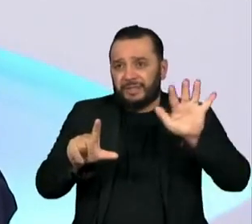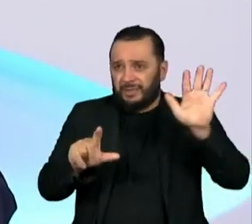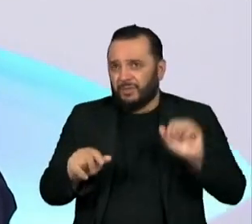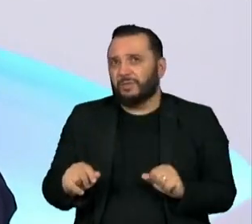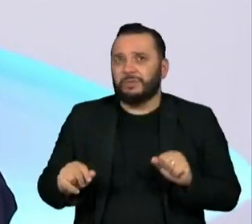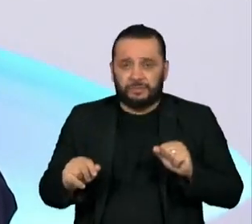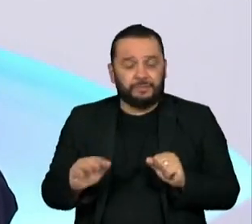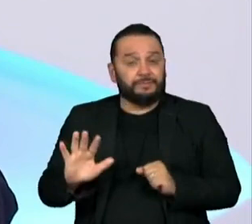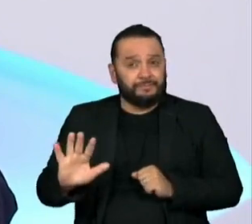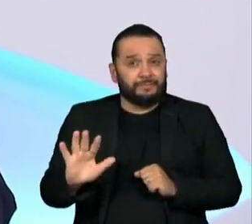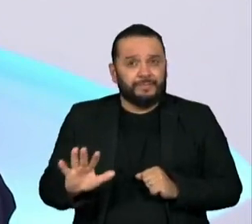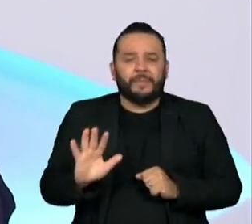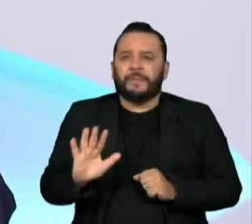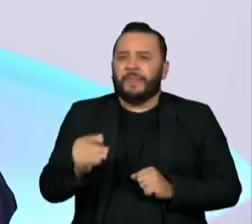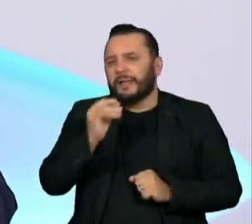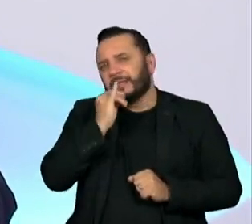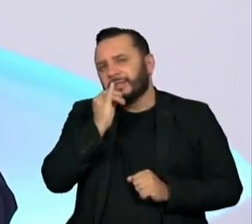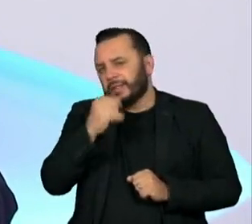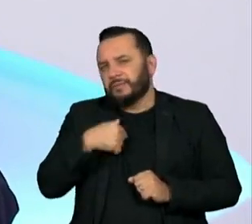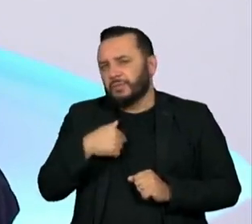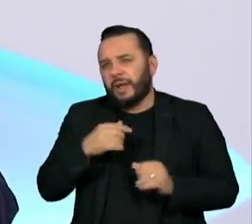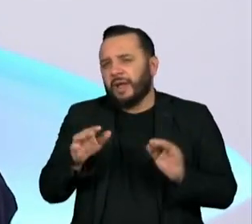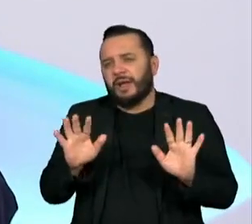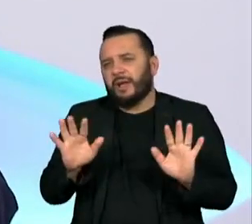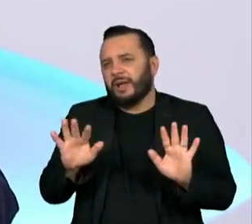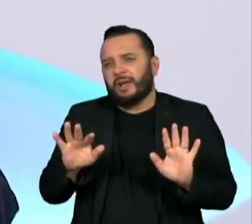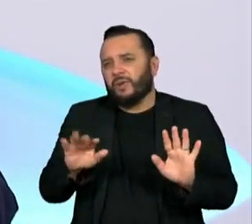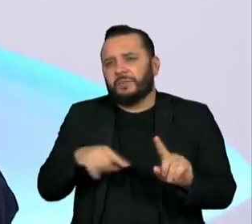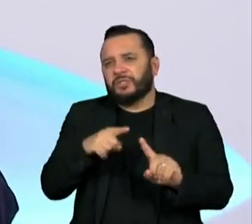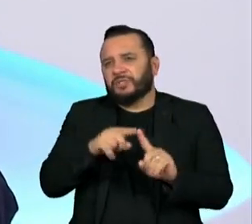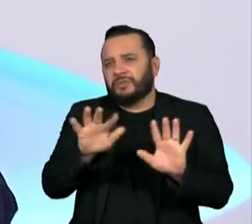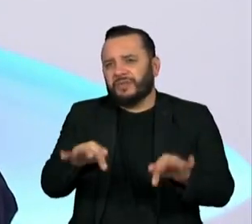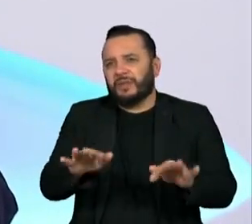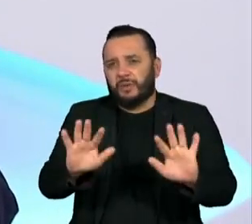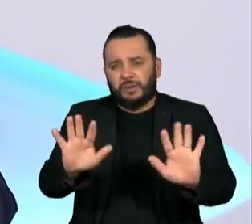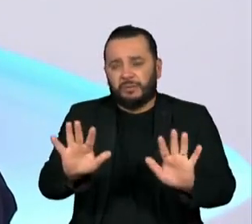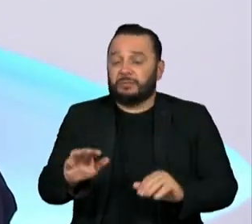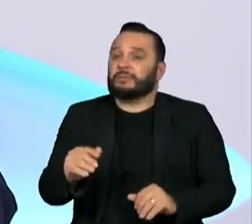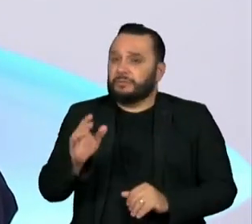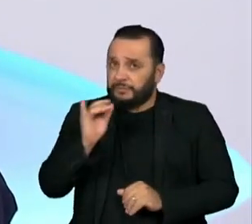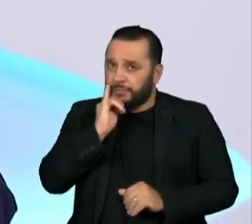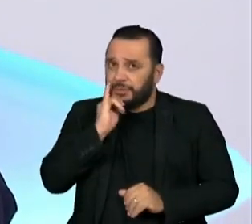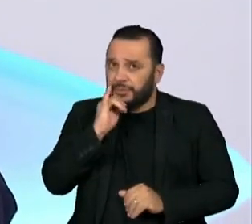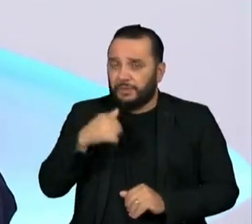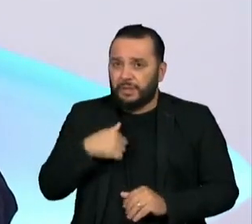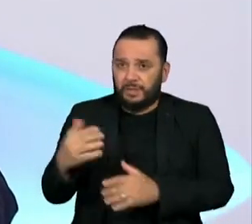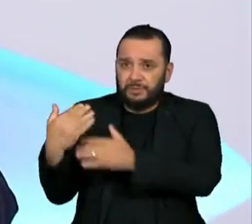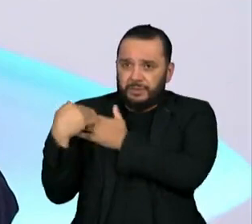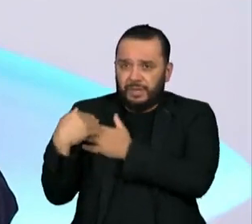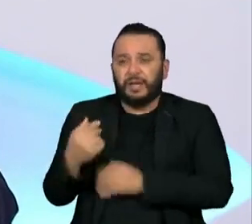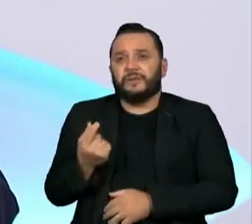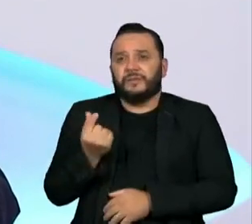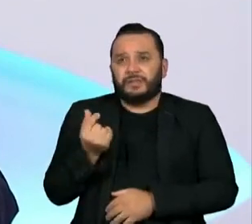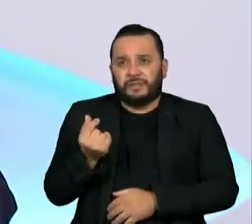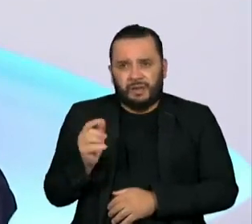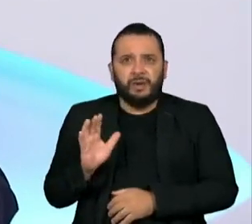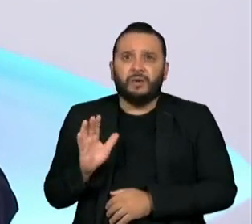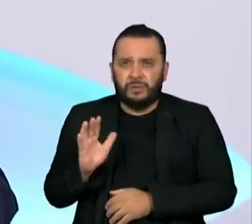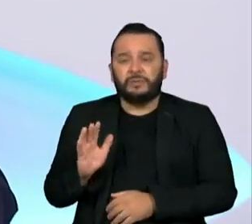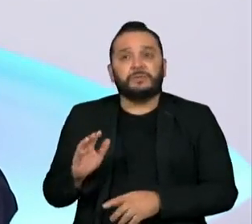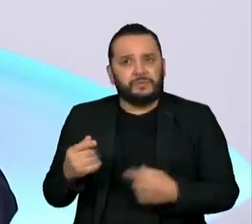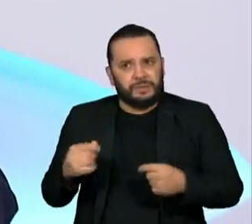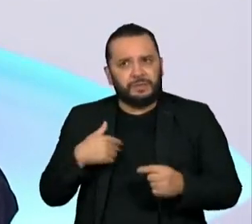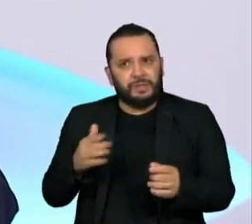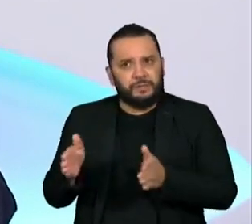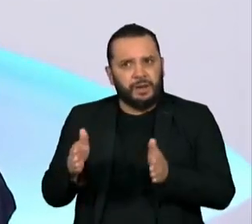mesmo, eu sempre insisti, não é um fim em si mesmo, assim como a responsabilidade fiscal por si só, no curto prazo, não deve ser no curto prazo, deve